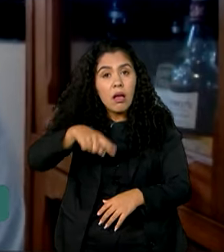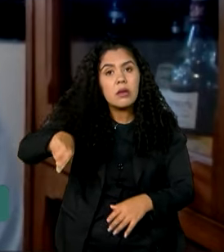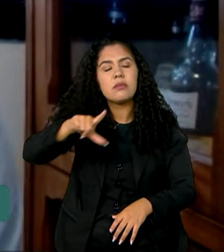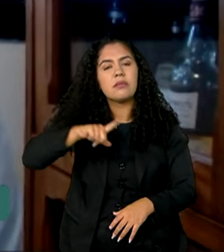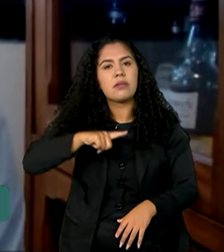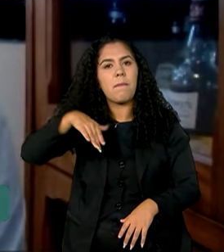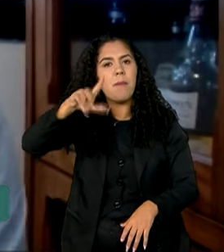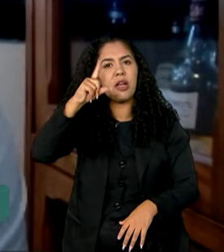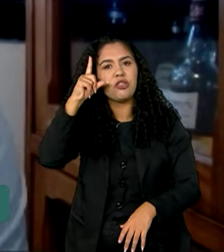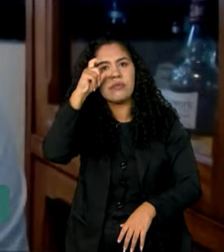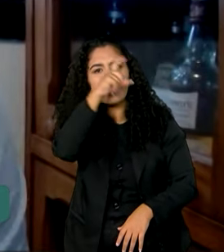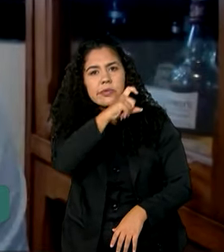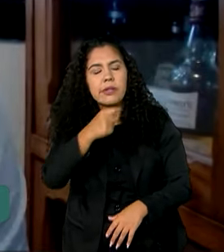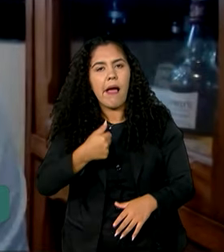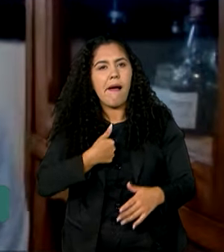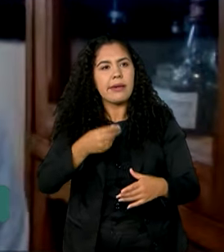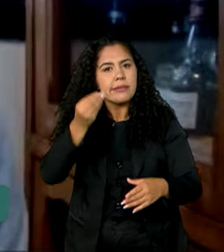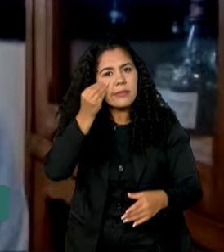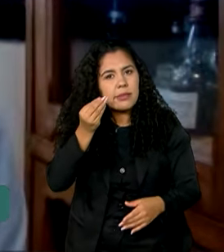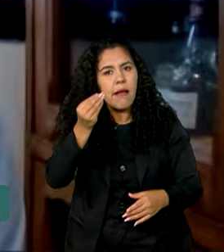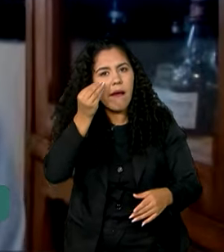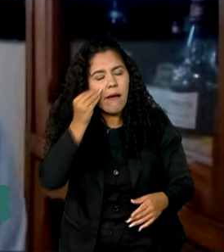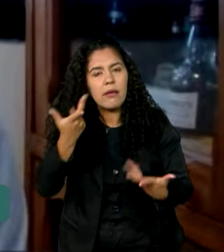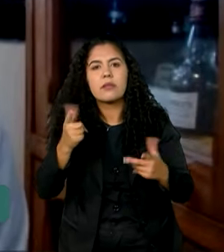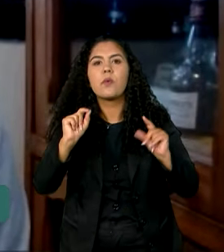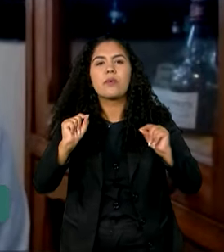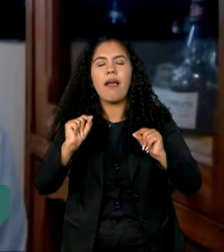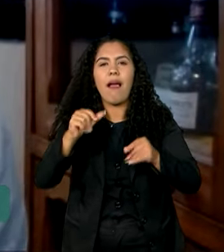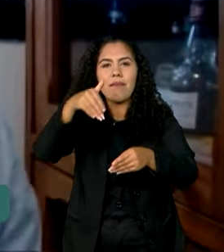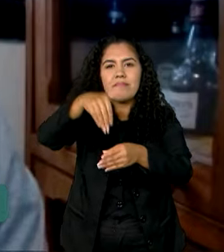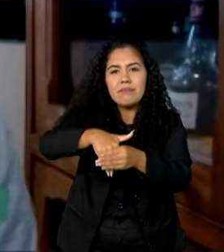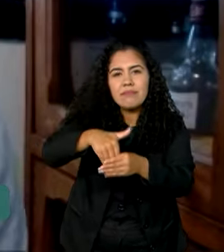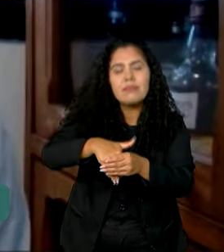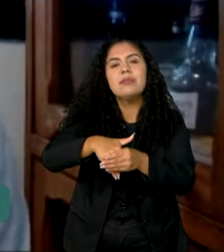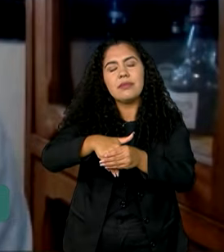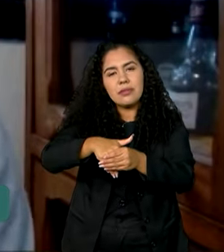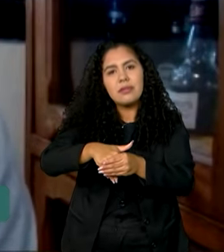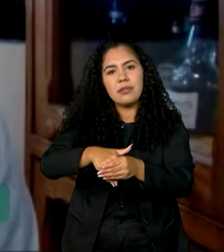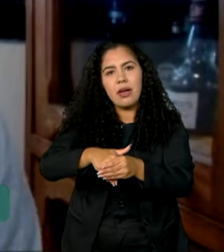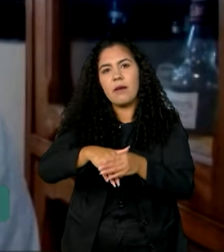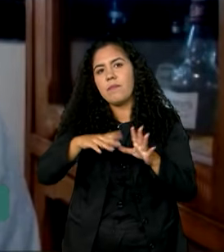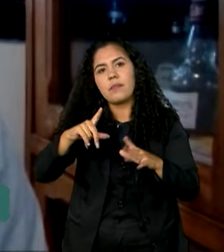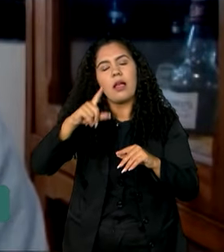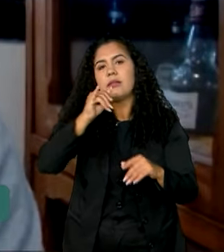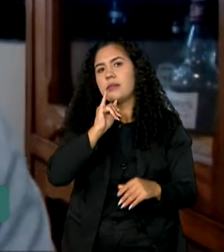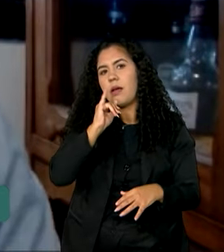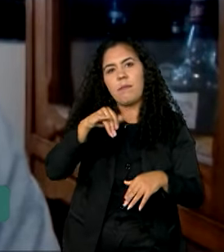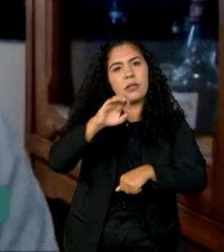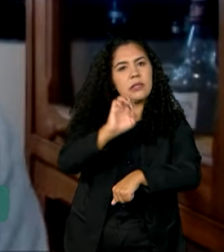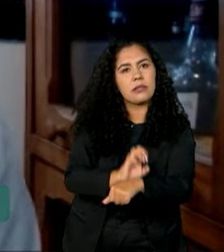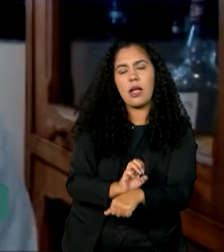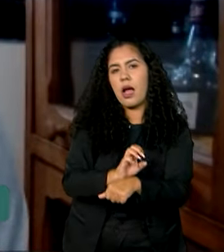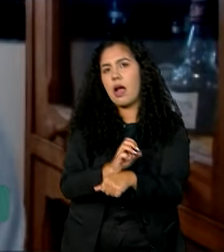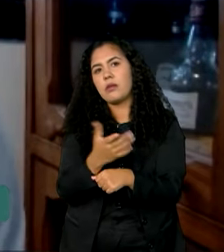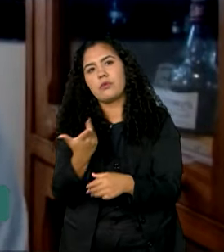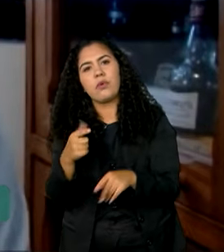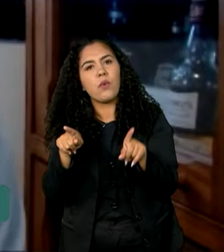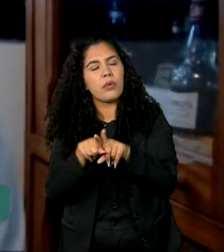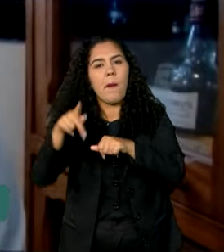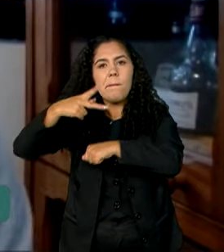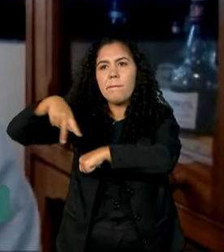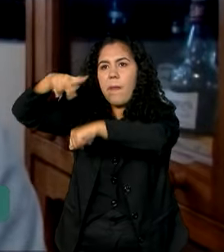de implementar esses compromissos porque eles estão brigando nas urnas para todo tipo de eleição local, estadual. quando é o caso,